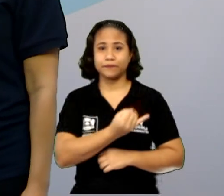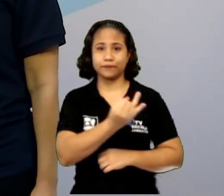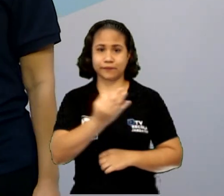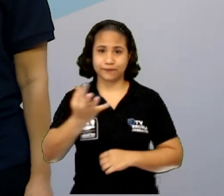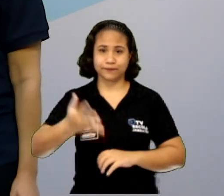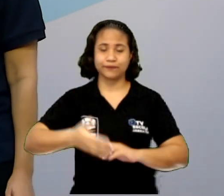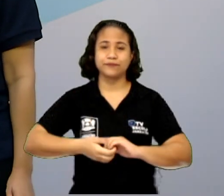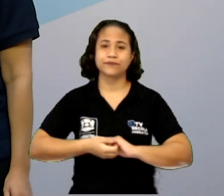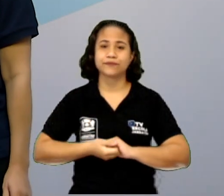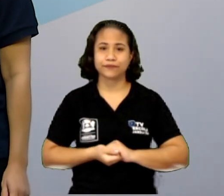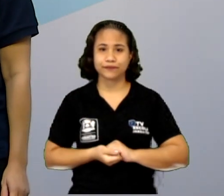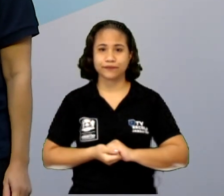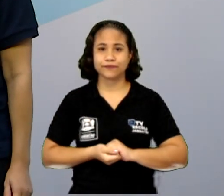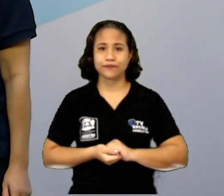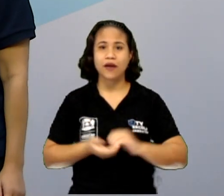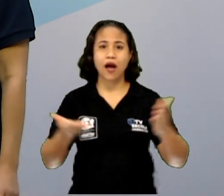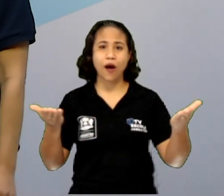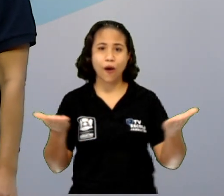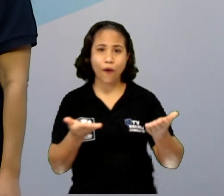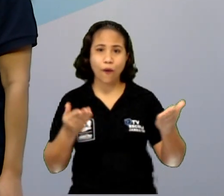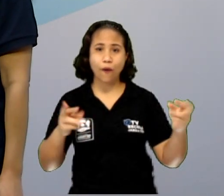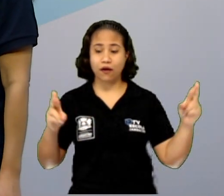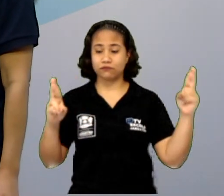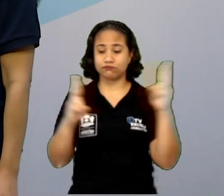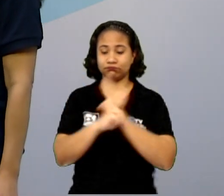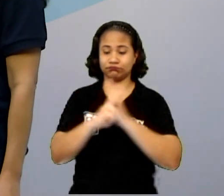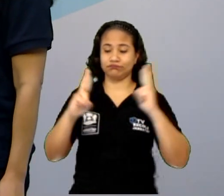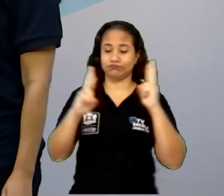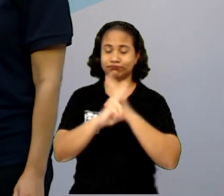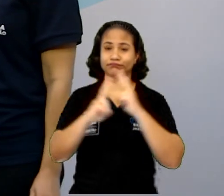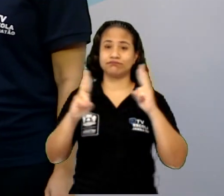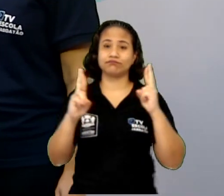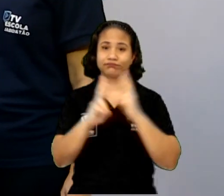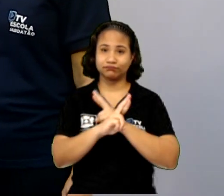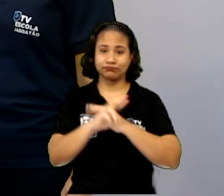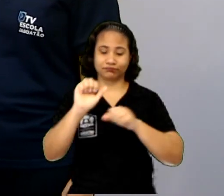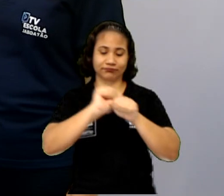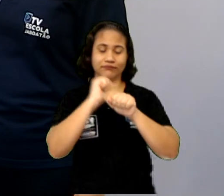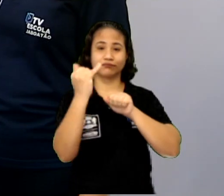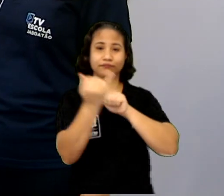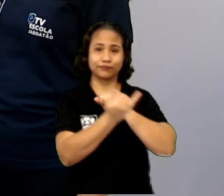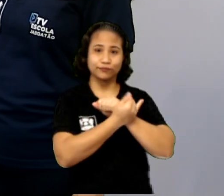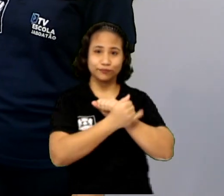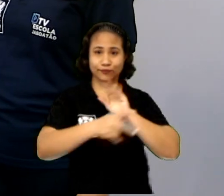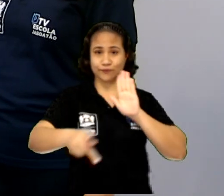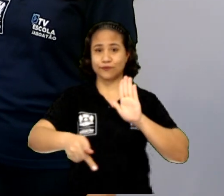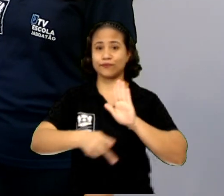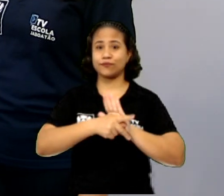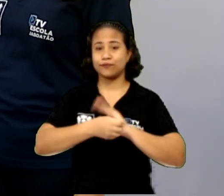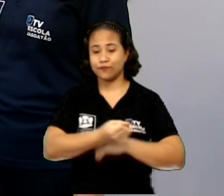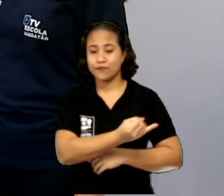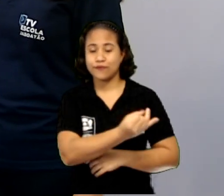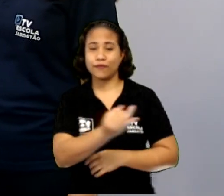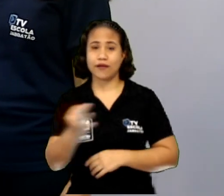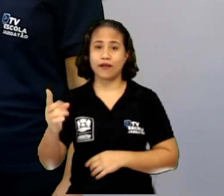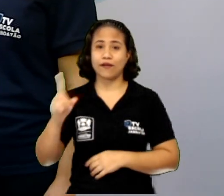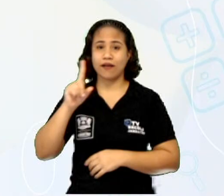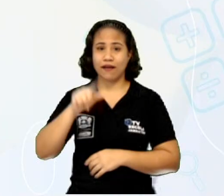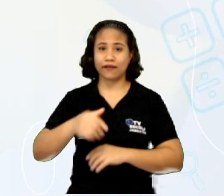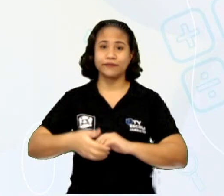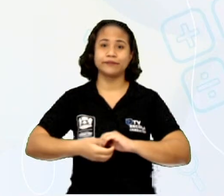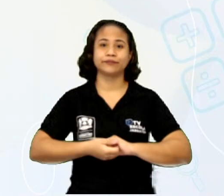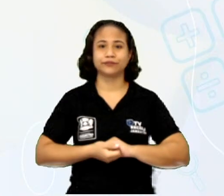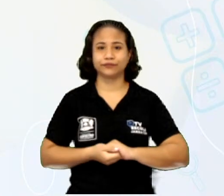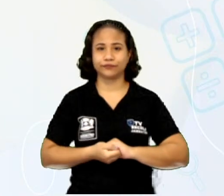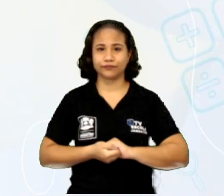Que a gente vai relacionar com os adjetivos possessivos no plural. Que é, our,